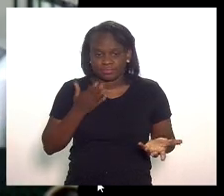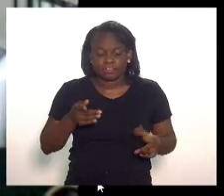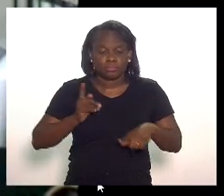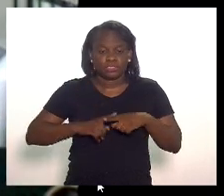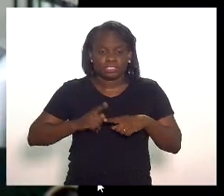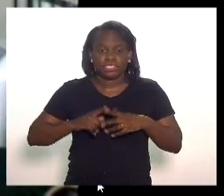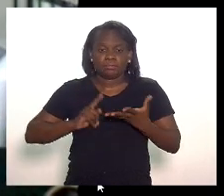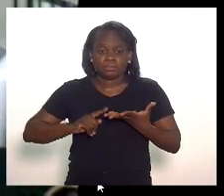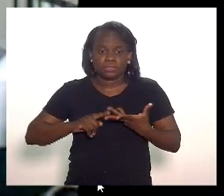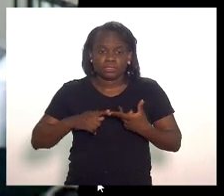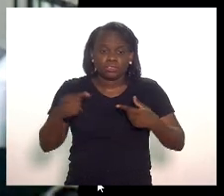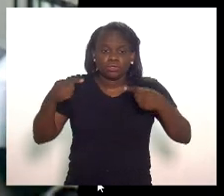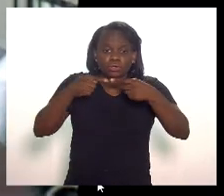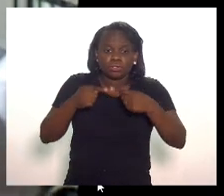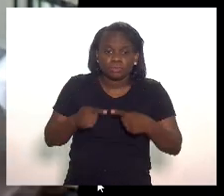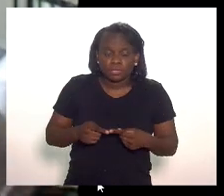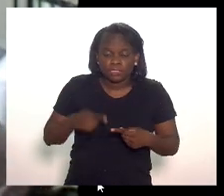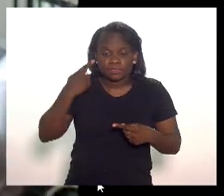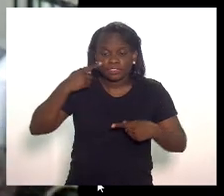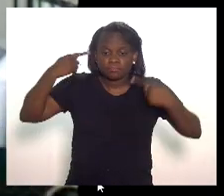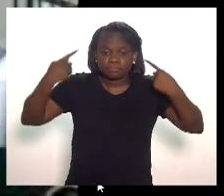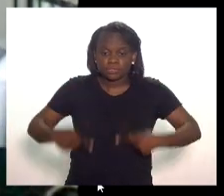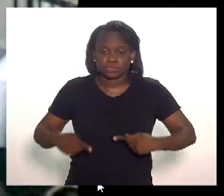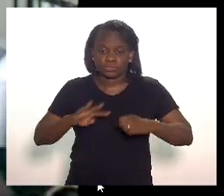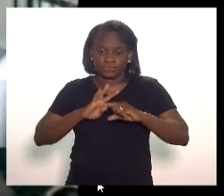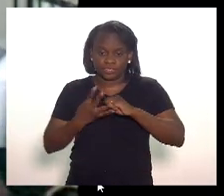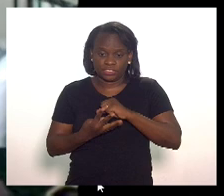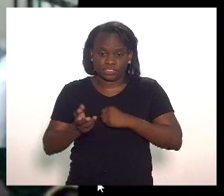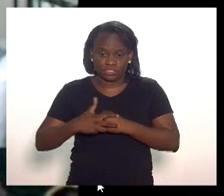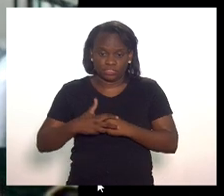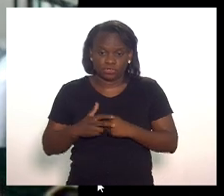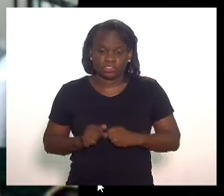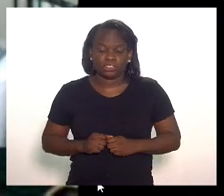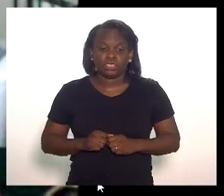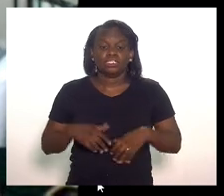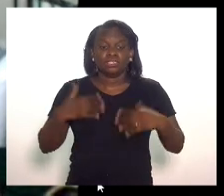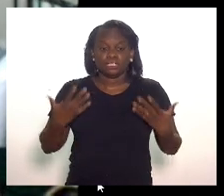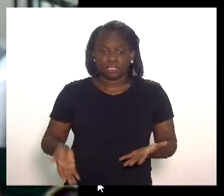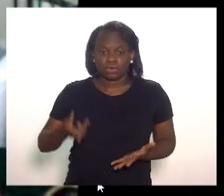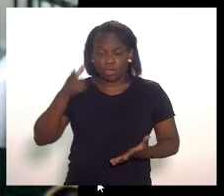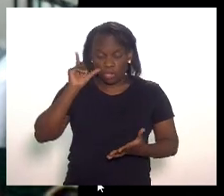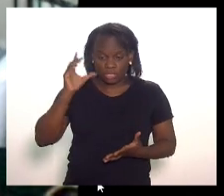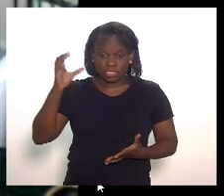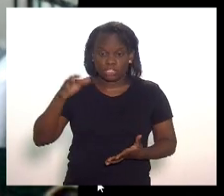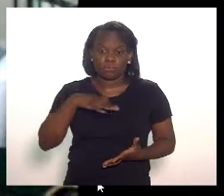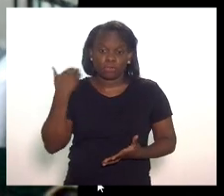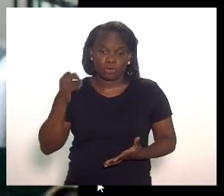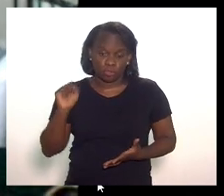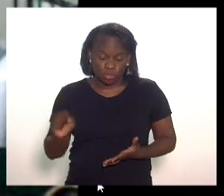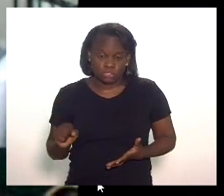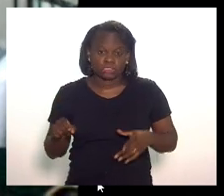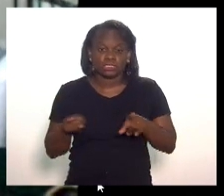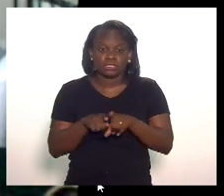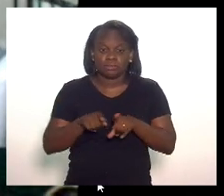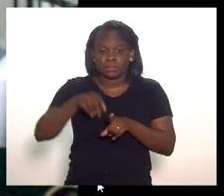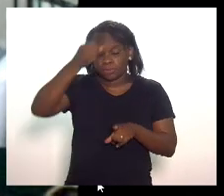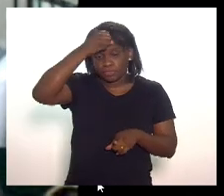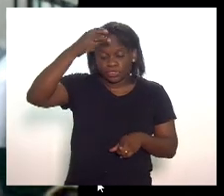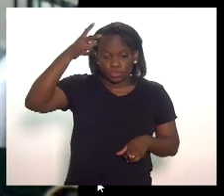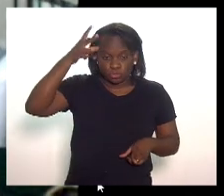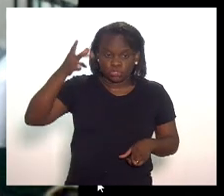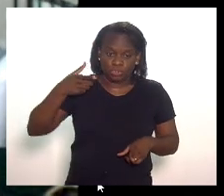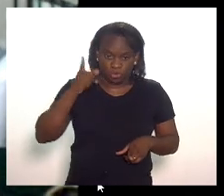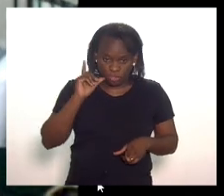medidas estão vinculadas ao enfrentamento do vírus ontem em Niterói teve oito mortos ontem segundo os dados da prefeitura